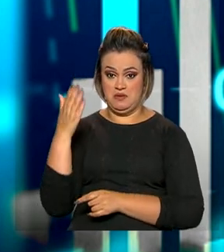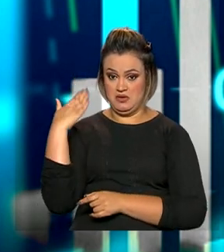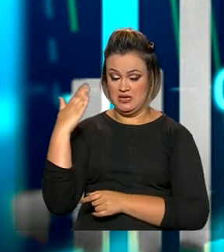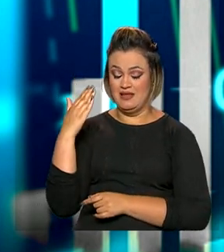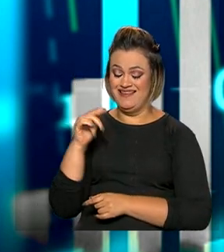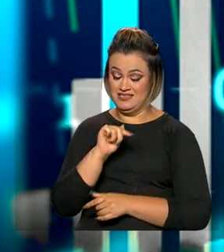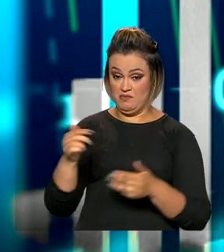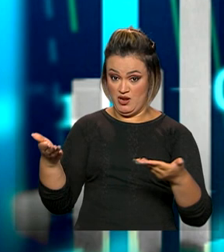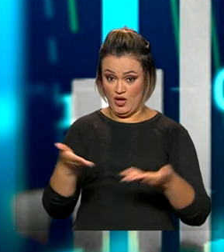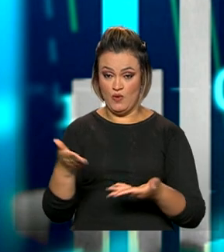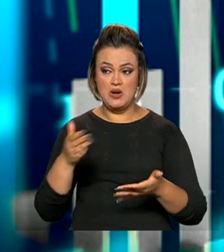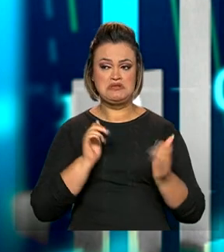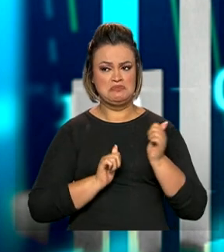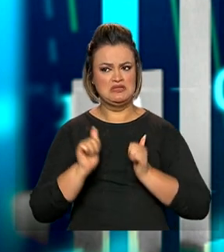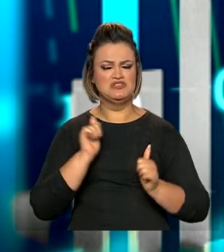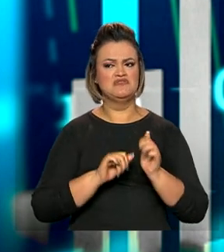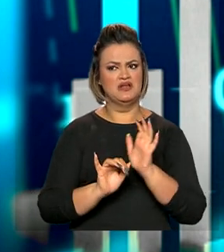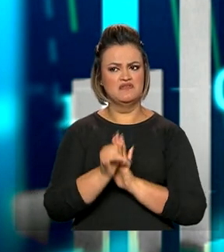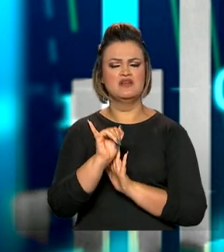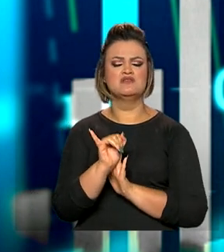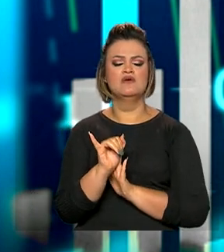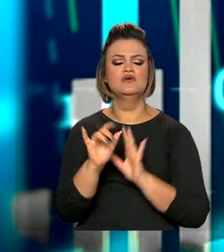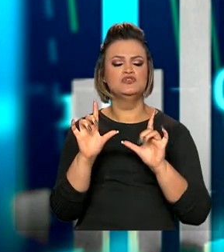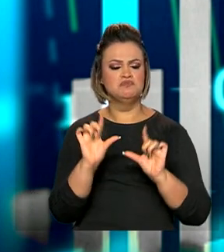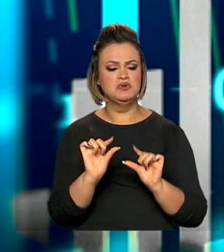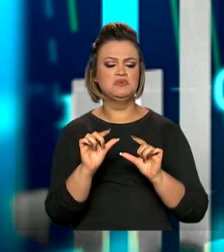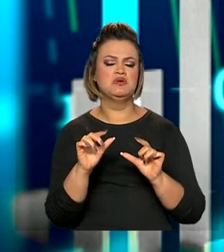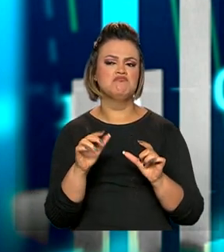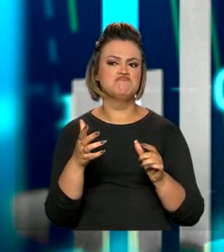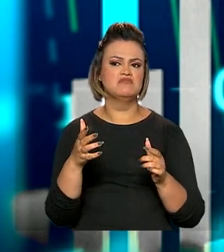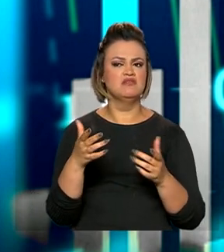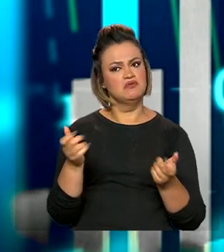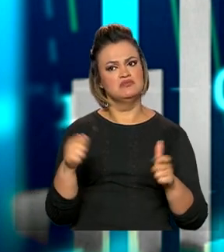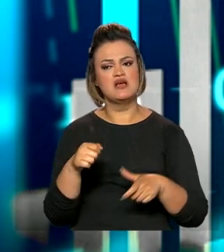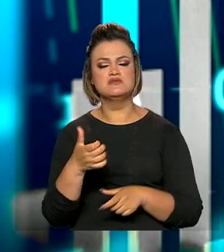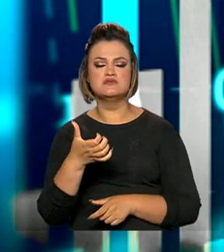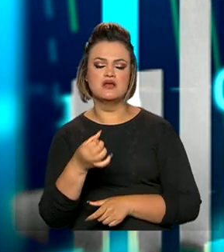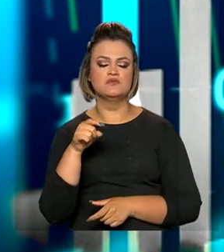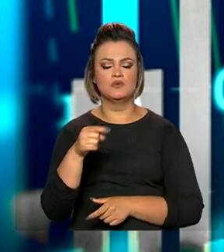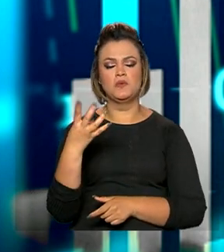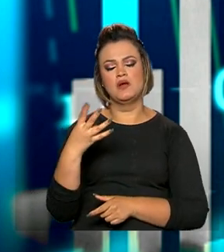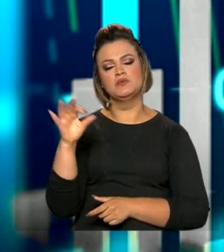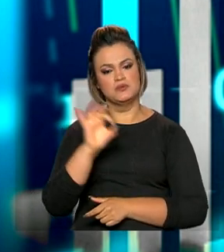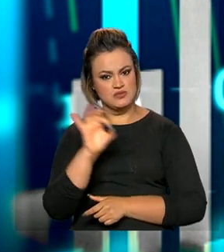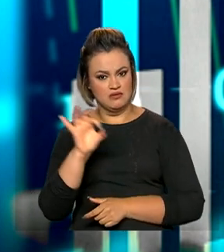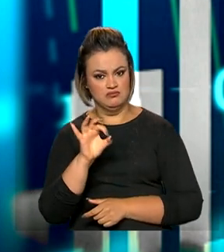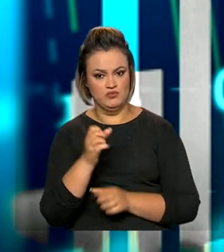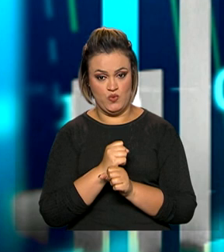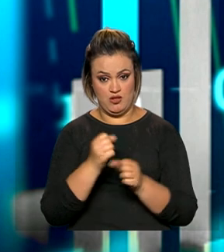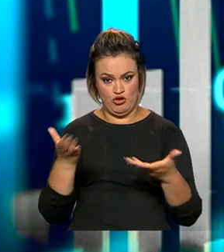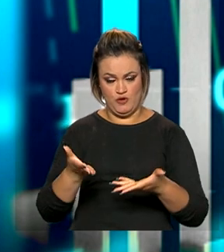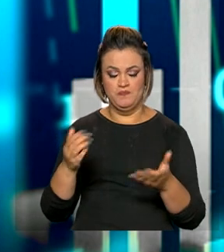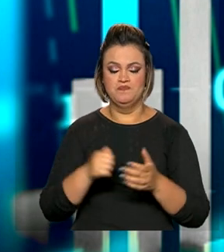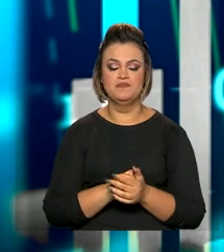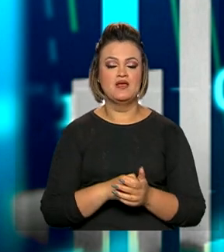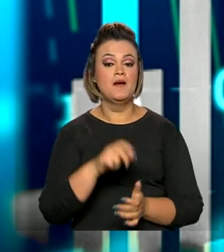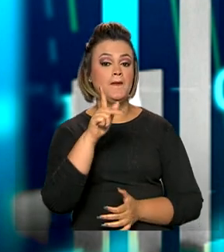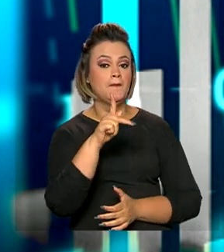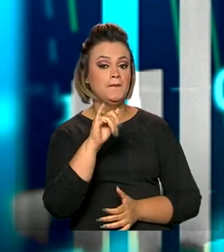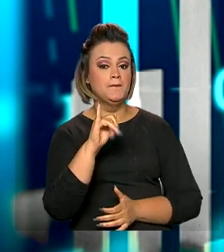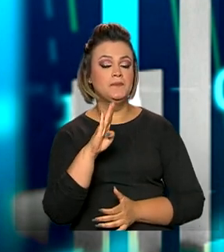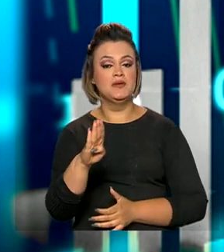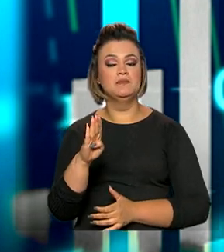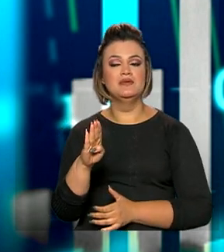nessa semana, a expectativa do mercado é que a inflação fique em torno de 6,4% em 2022. Já em relação ao PIB, a situação